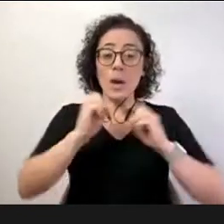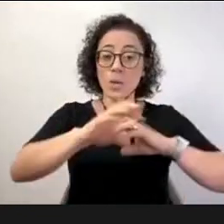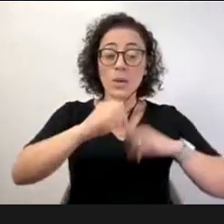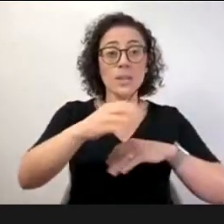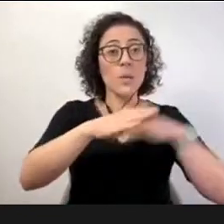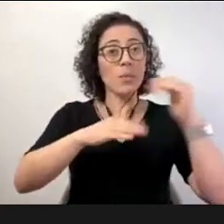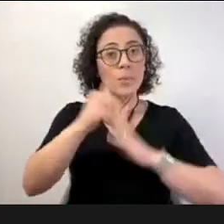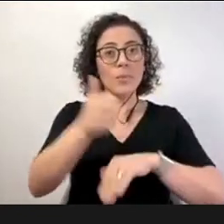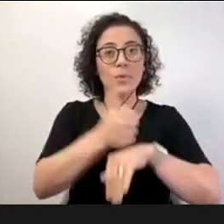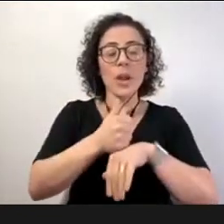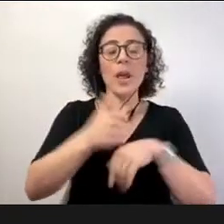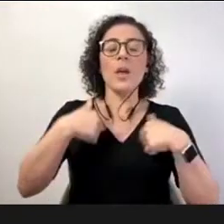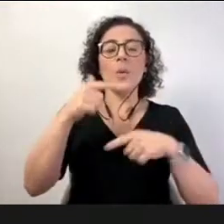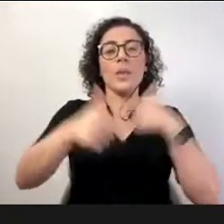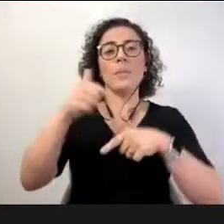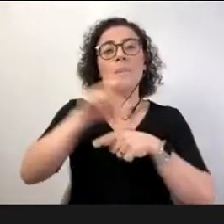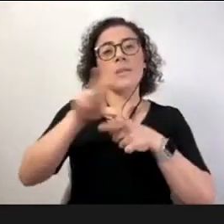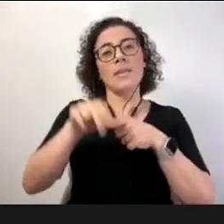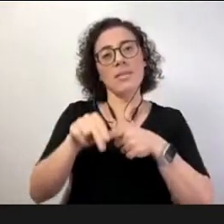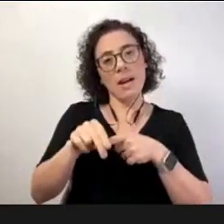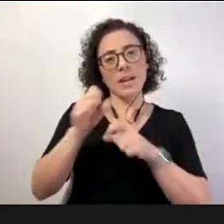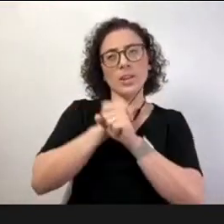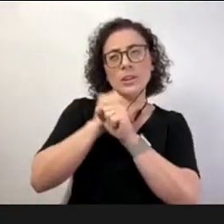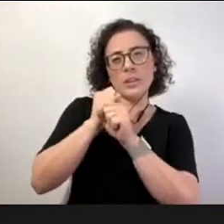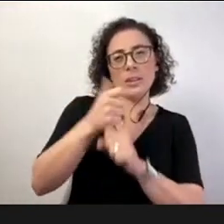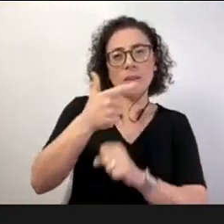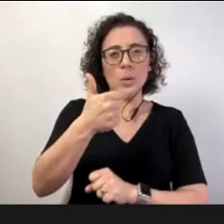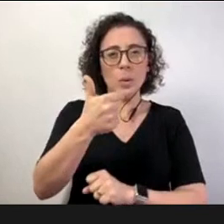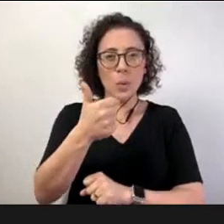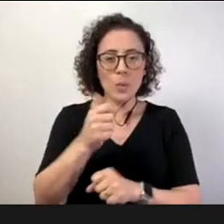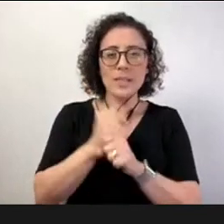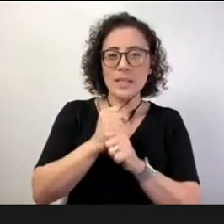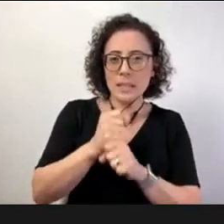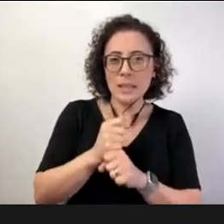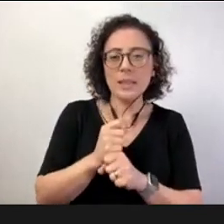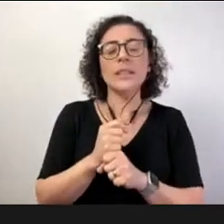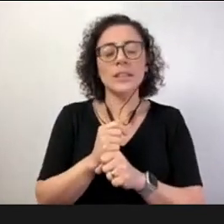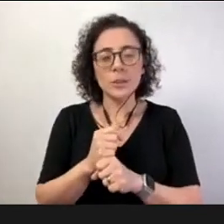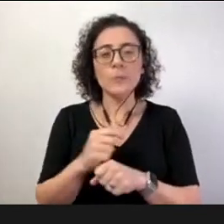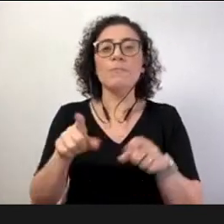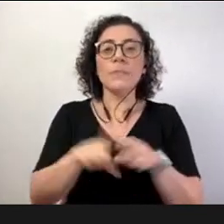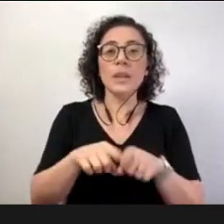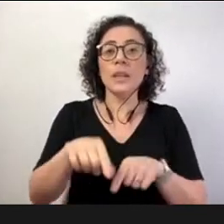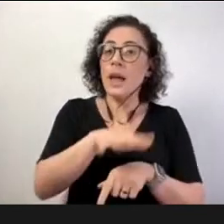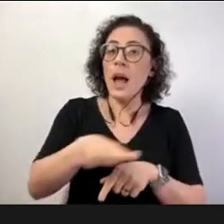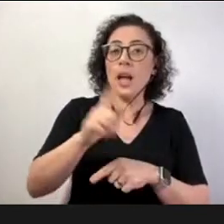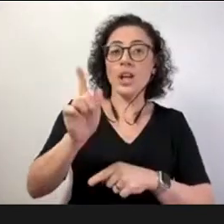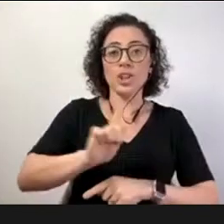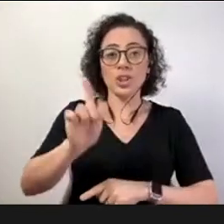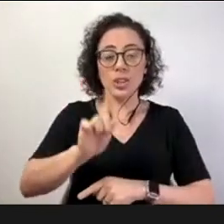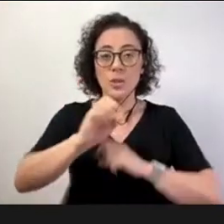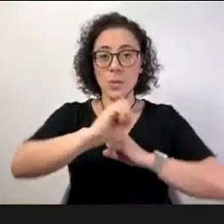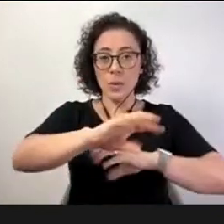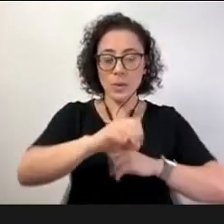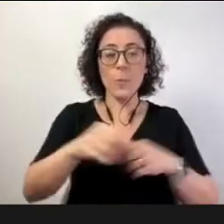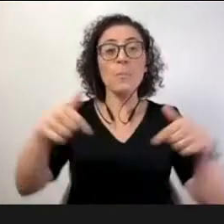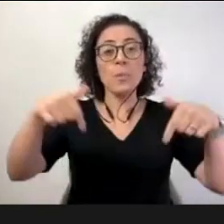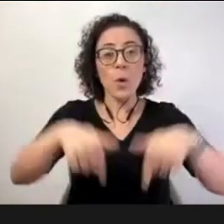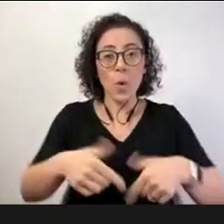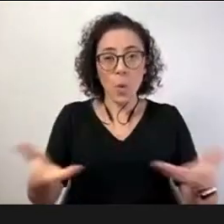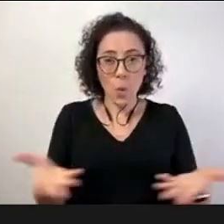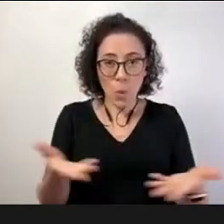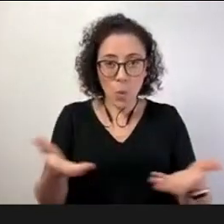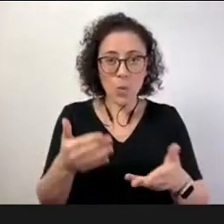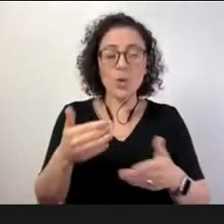trabalho com gestão educacional na mesma duração de tempo. Hoje, eu sou diretora aqui do Senac